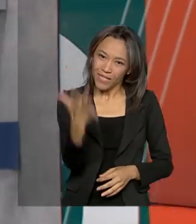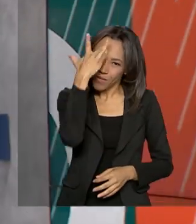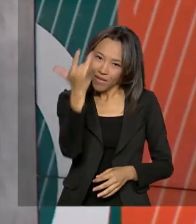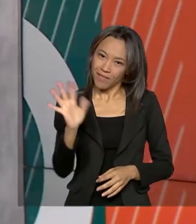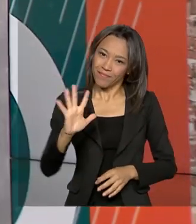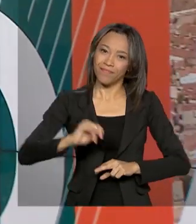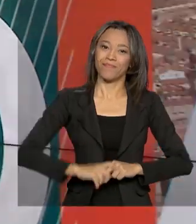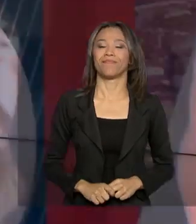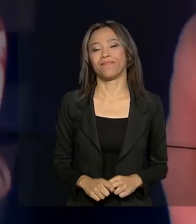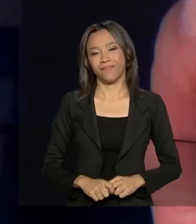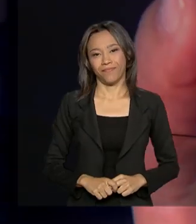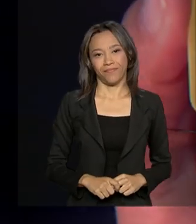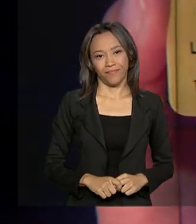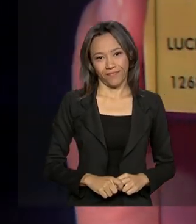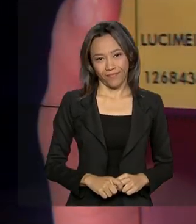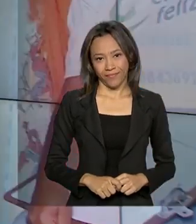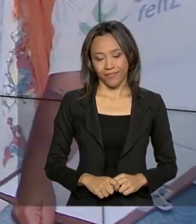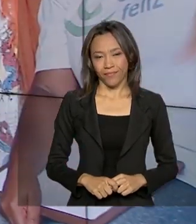amanhã.